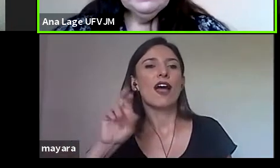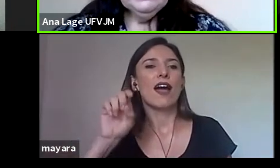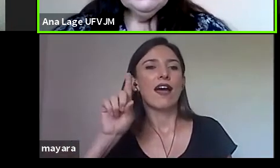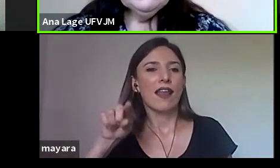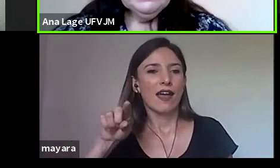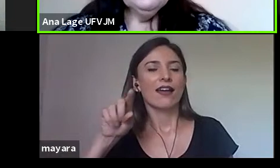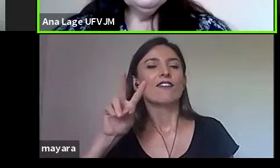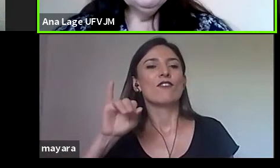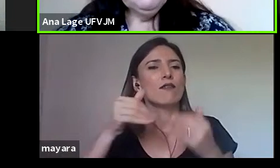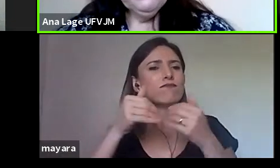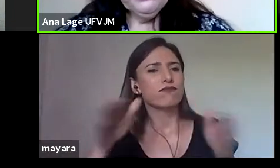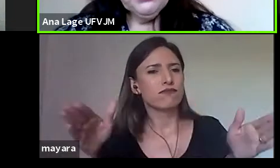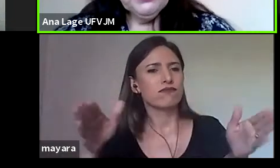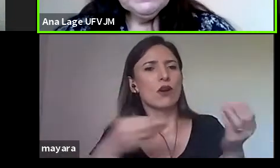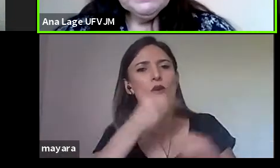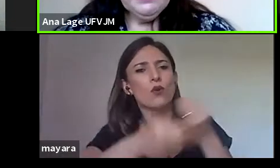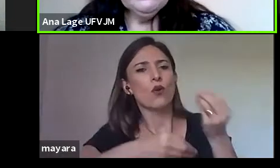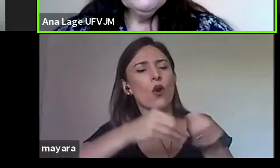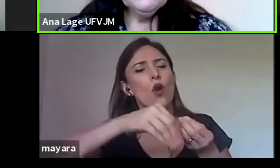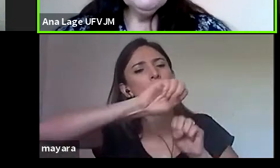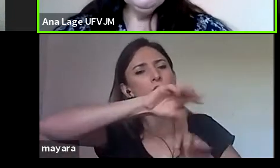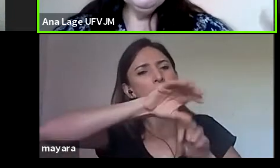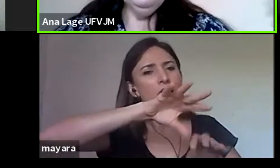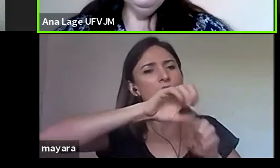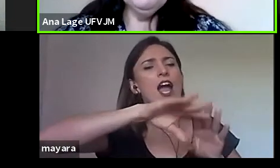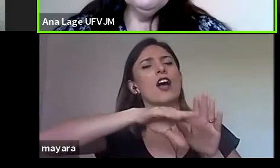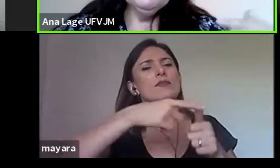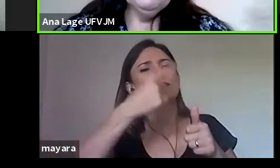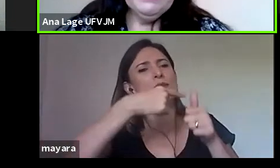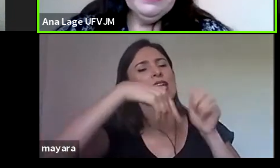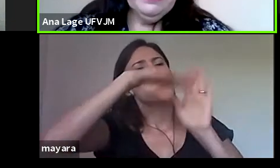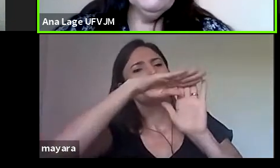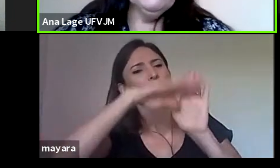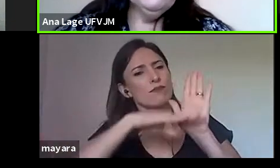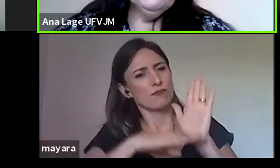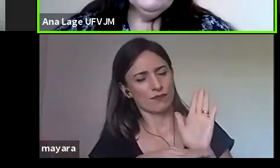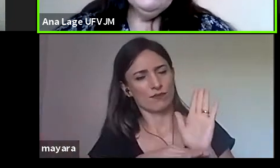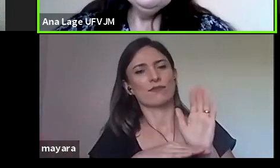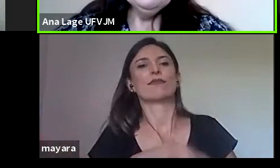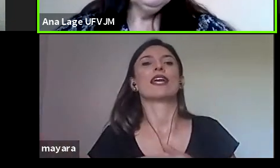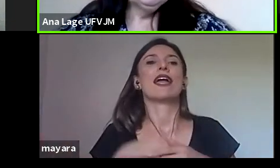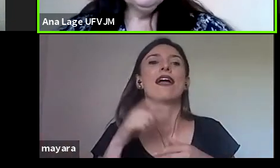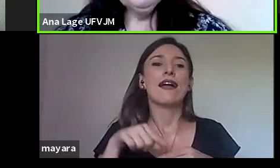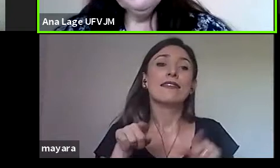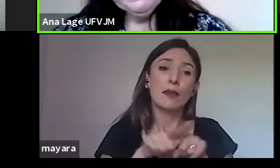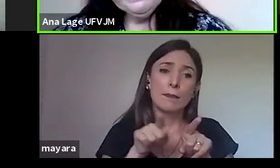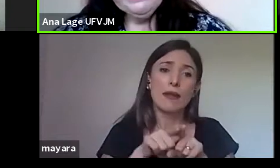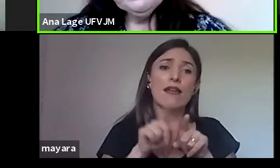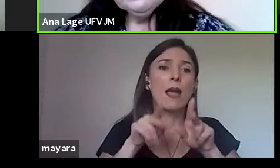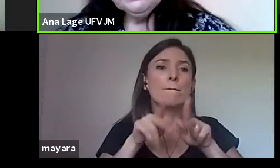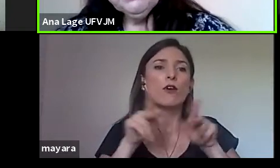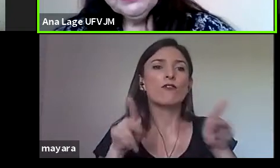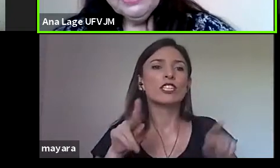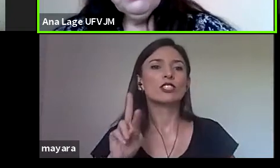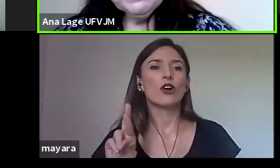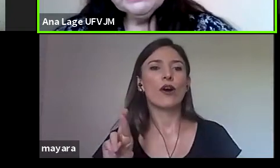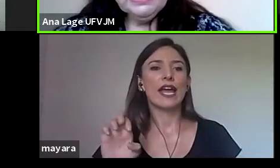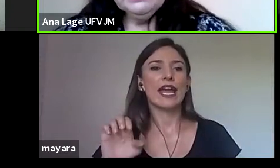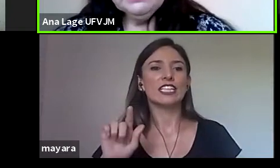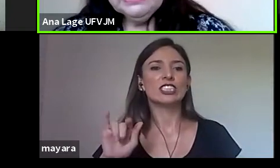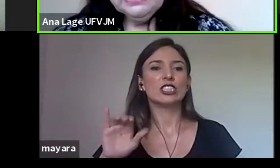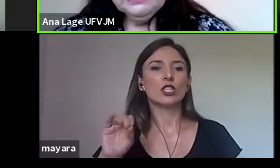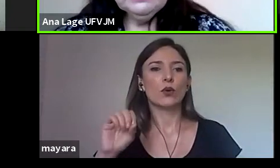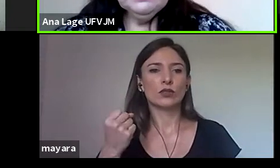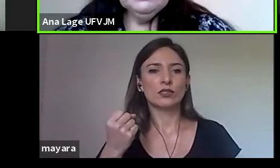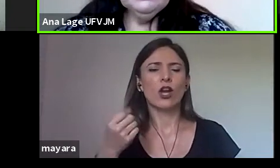letras. E seriam também professores rejos que geralmente trabalhavam dentro da sua própria casa, Montavam